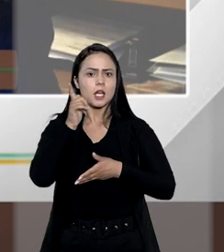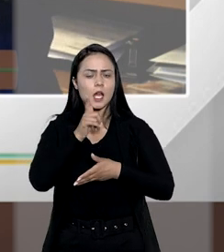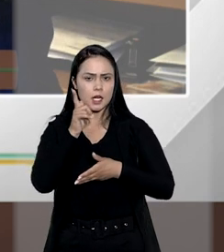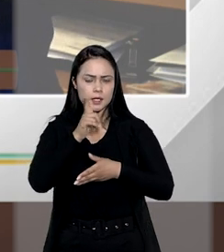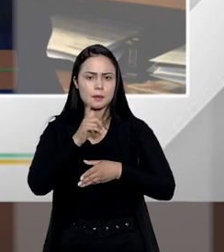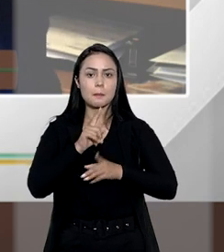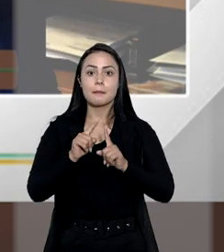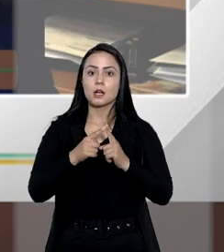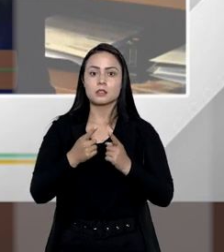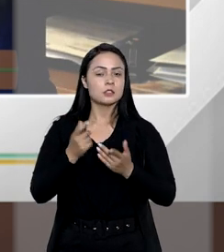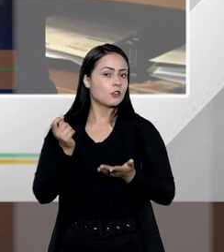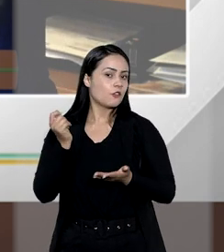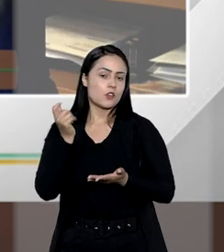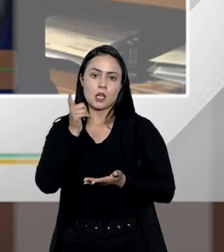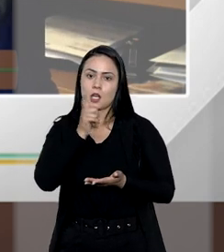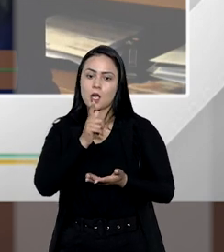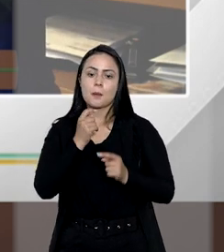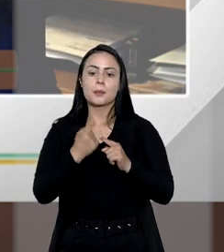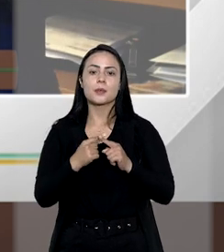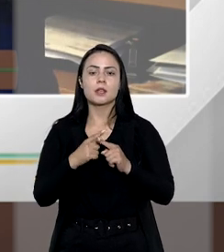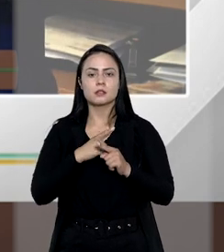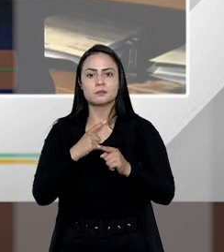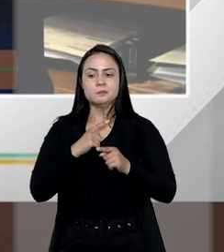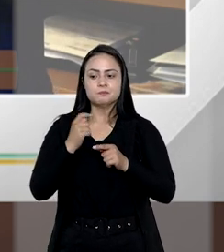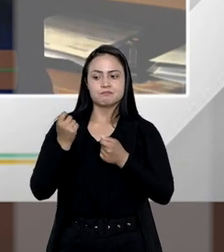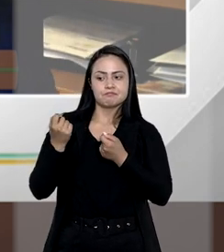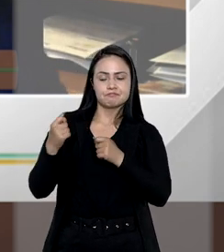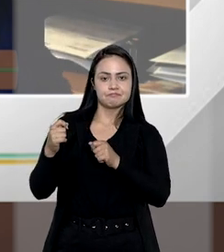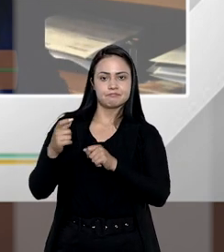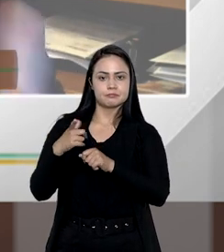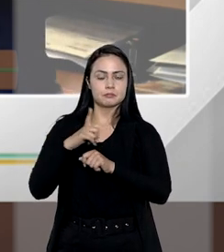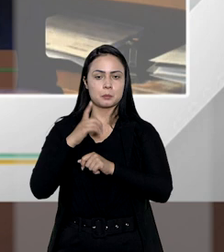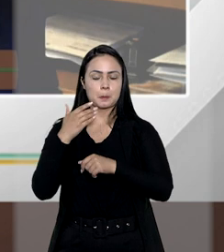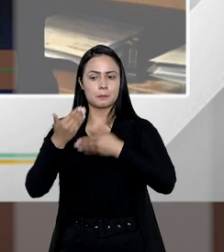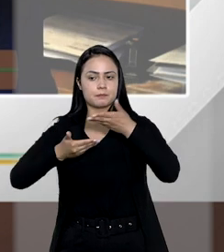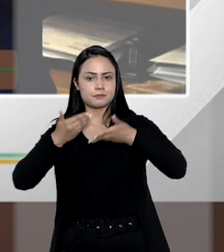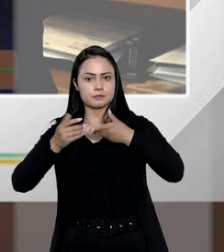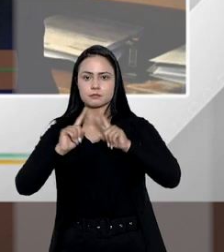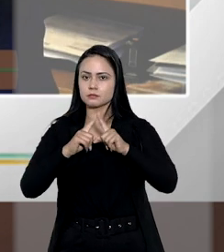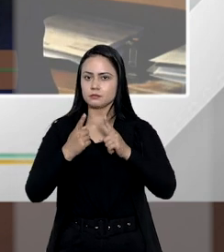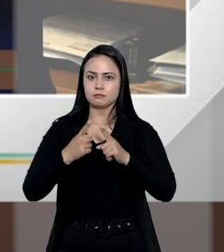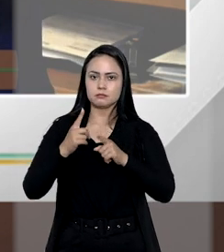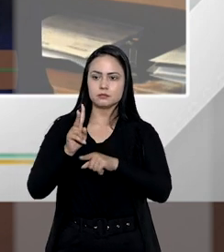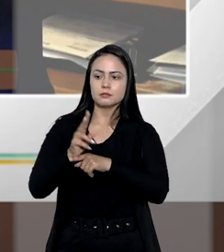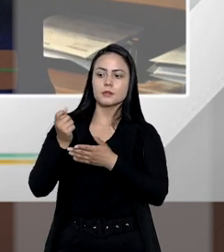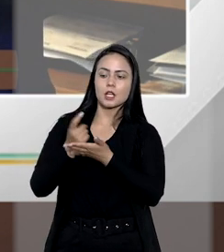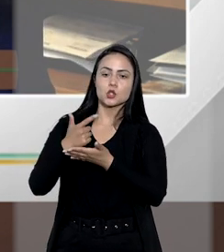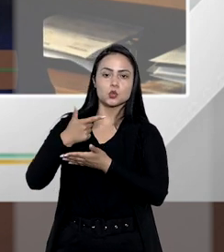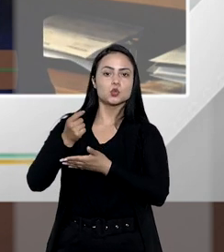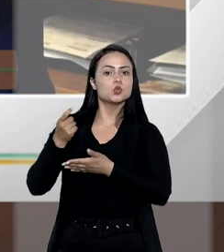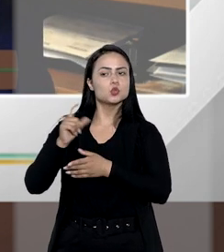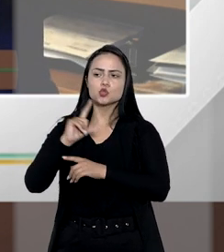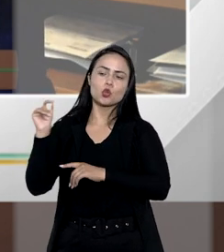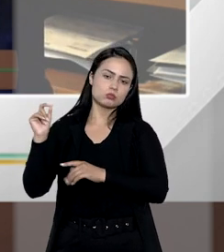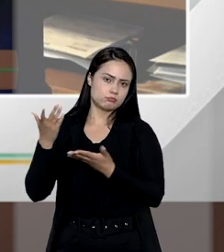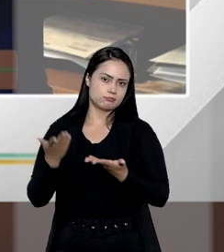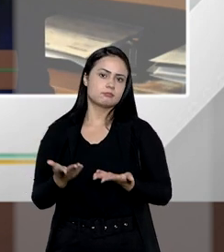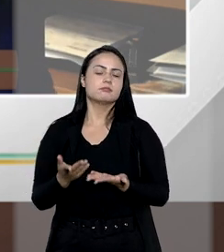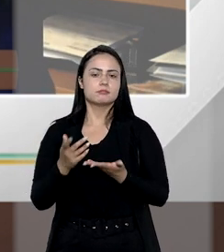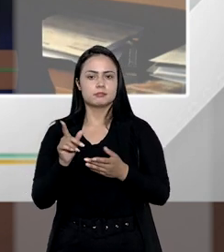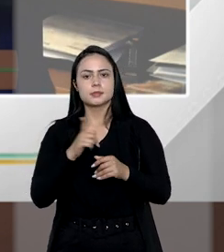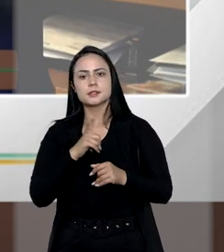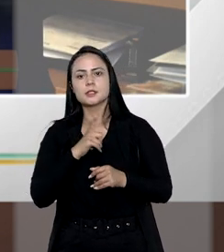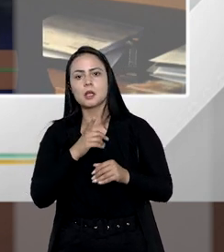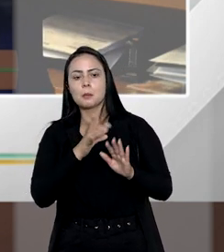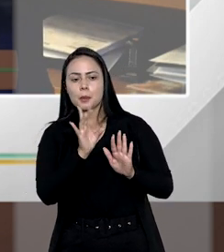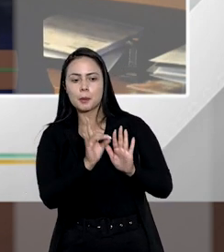ganhariam, mas que não vão ganhar porque são devidos no processo, mas não serão devedores dos outros 200. e aí, então, eu